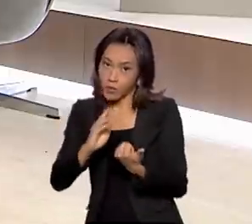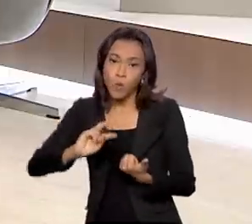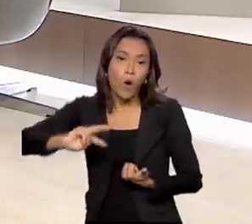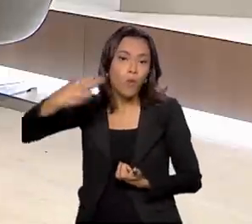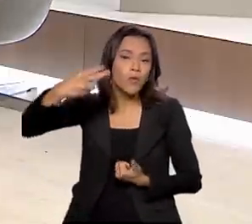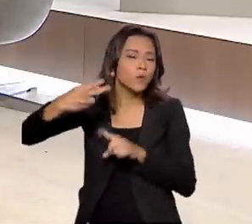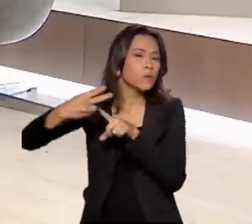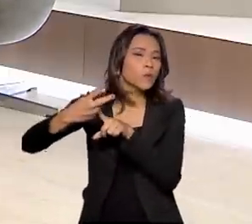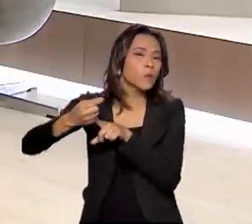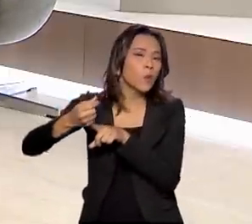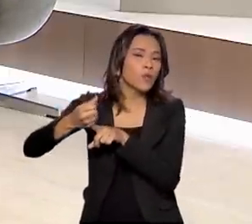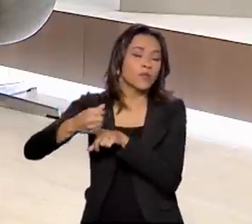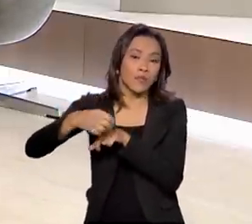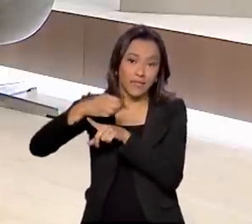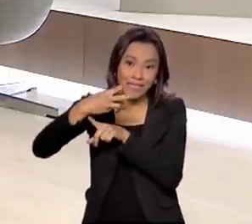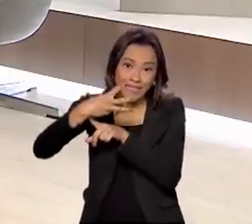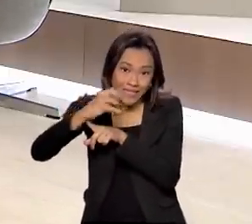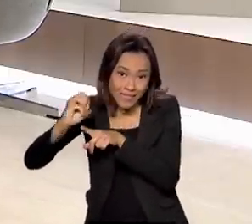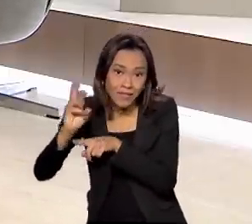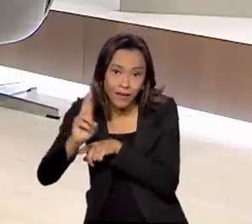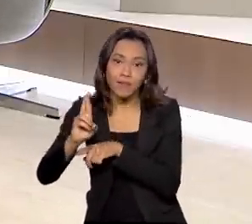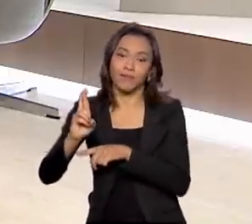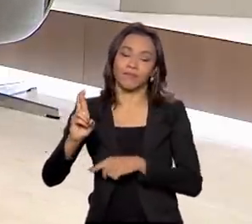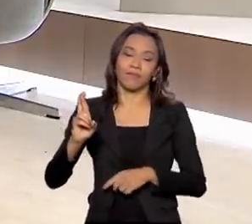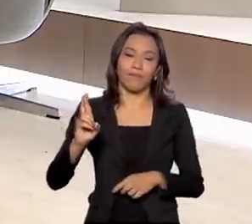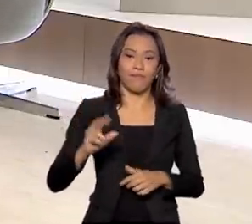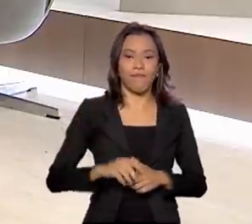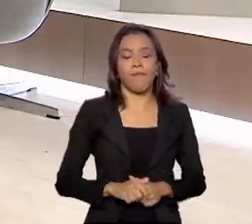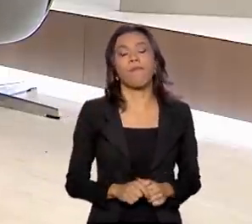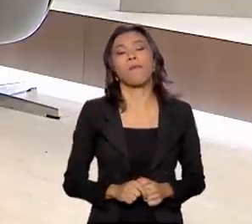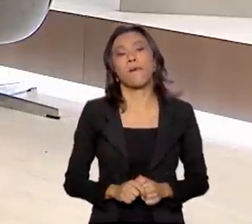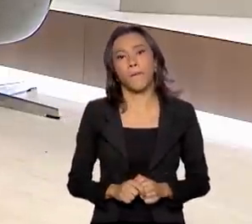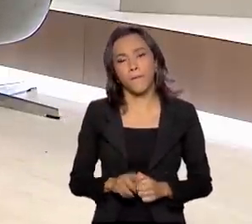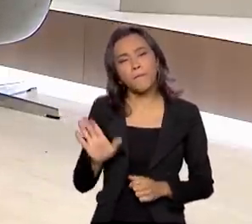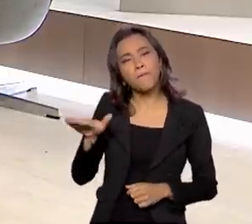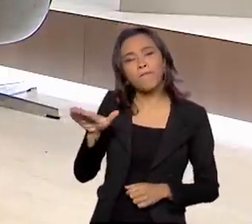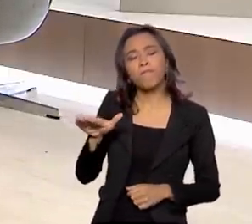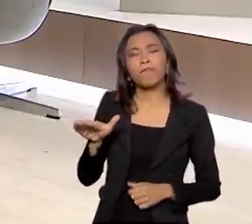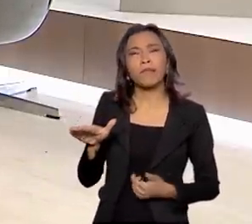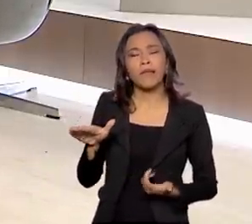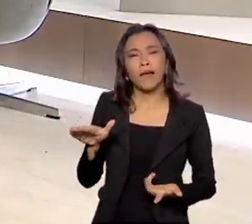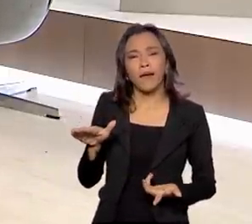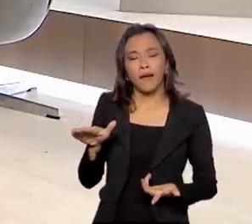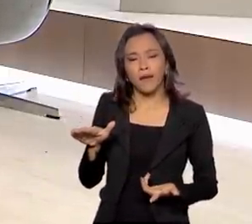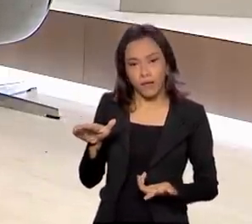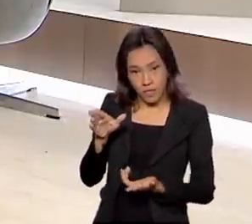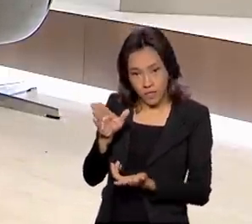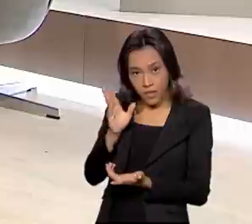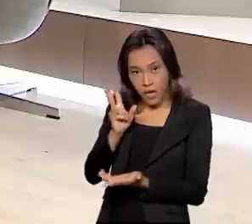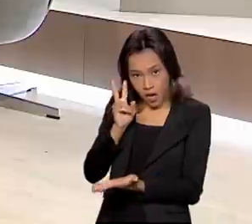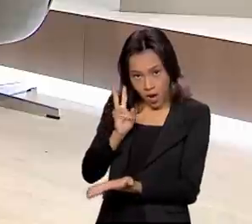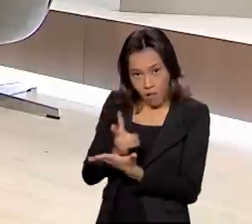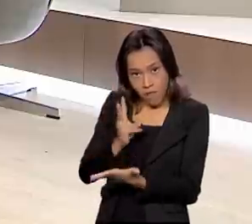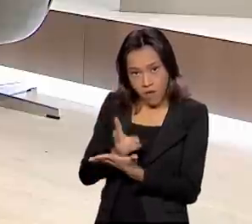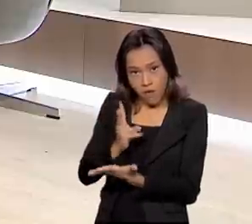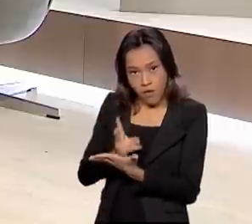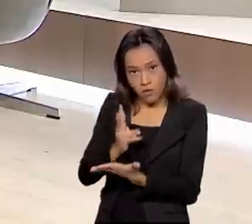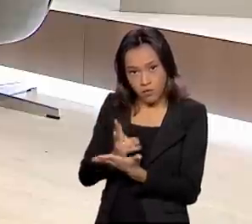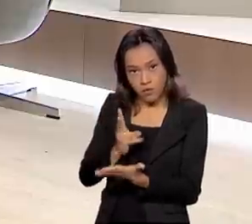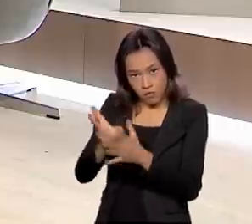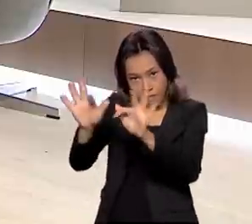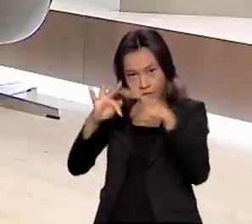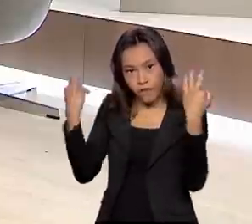É levar esse ticket médio para cerca de R$,00. E a... seria a mesma abrangência das famílias